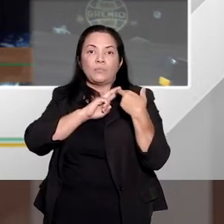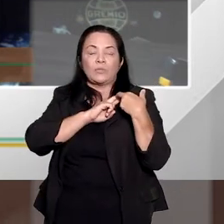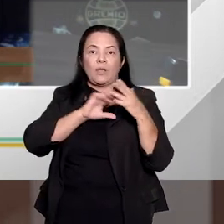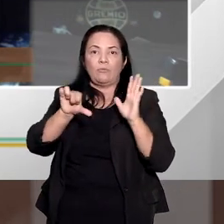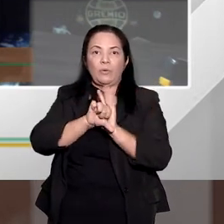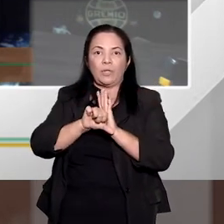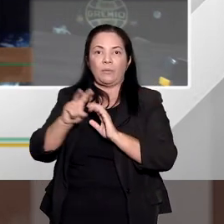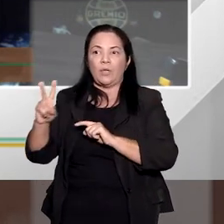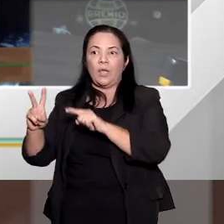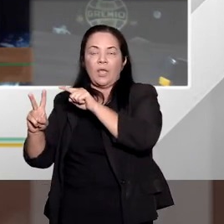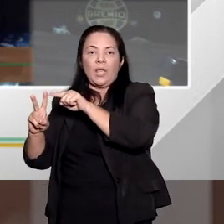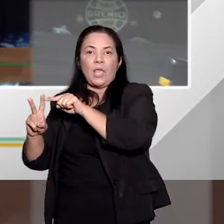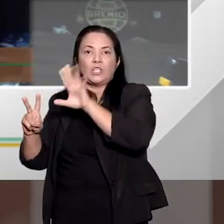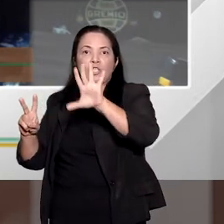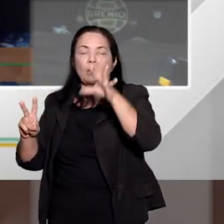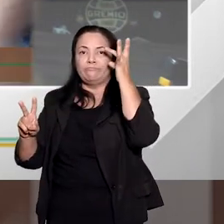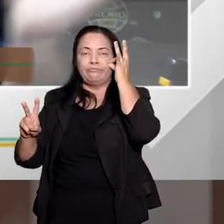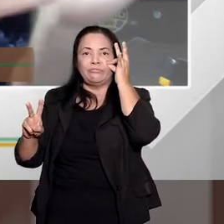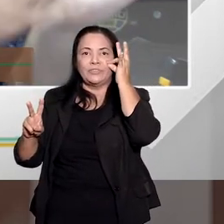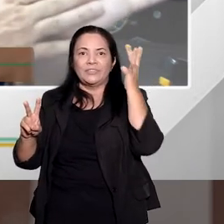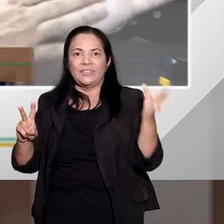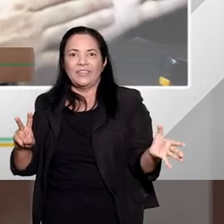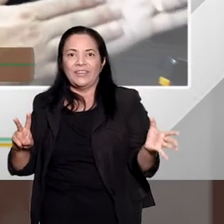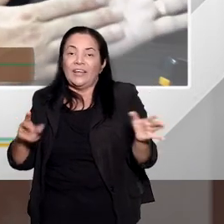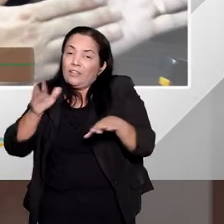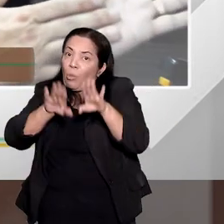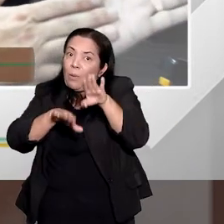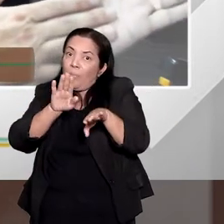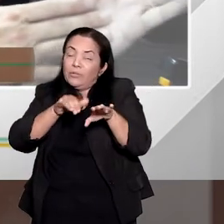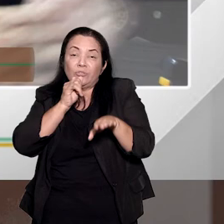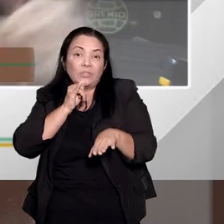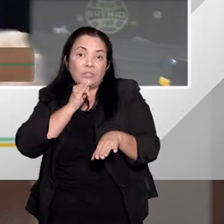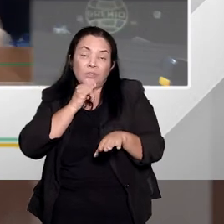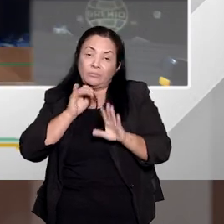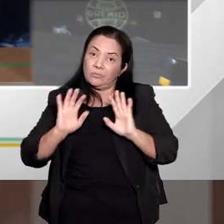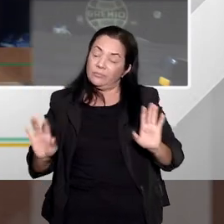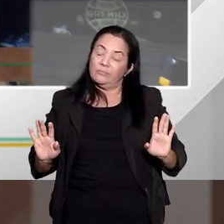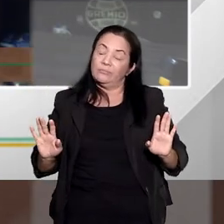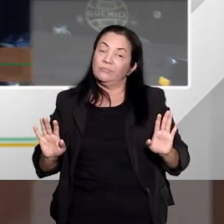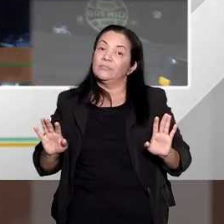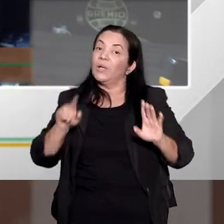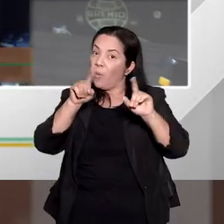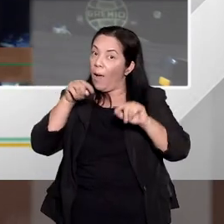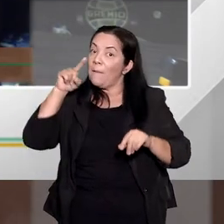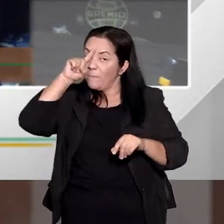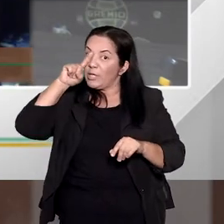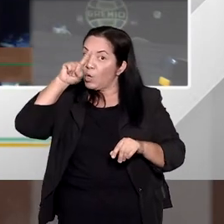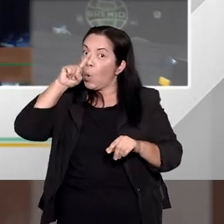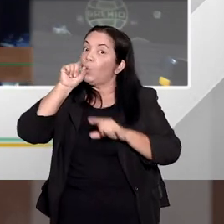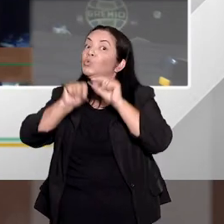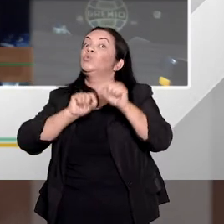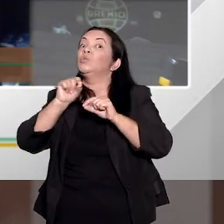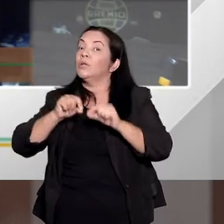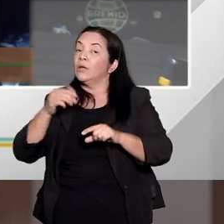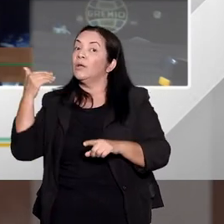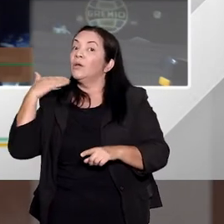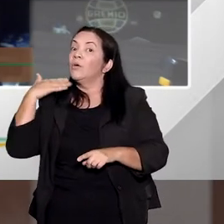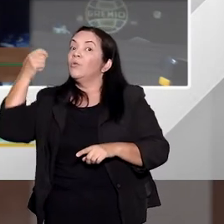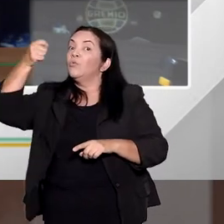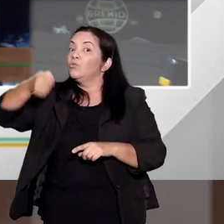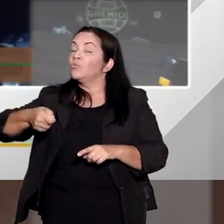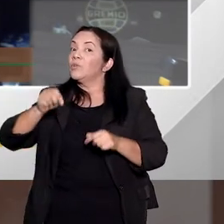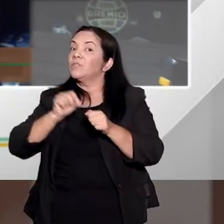agente ter uma causa de imedição da pena enquanto no outro não tem a causa de imedição da pena, então é muito perigoso quando o juiz ele